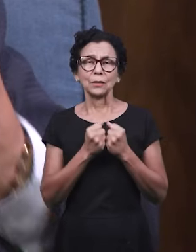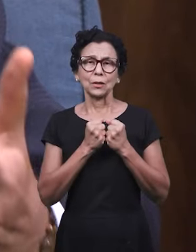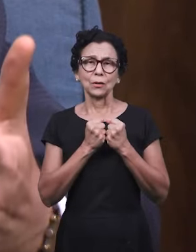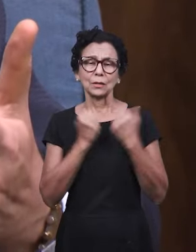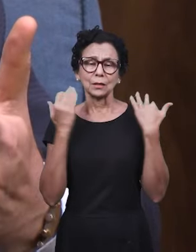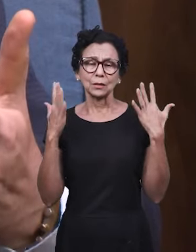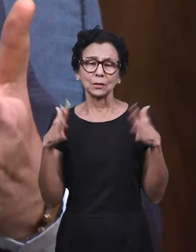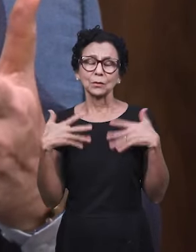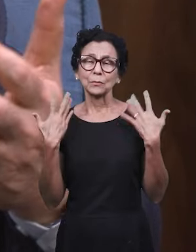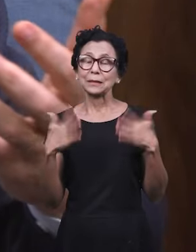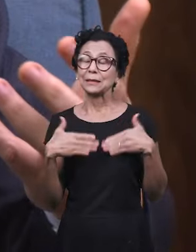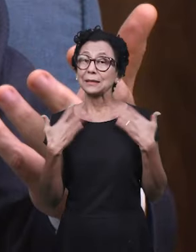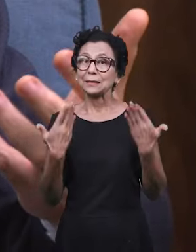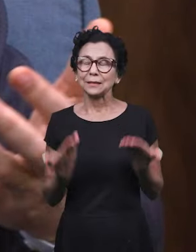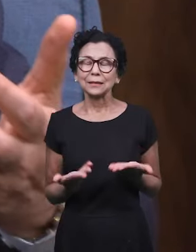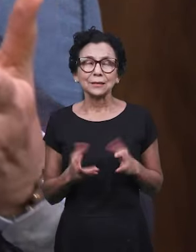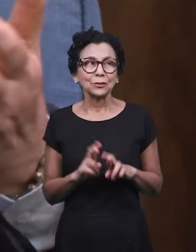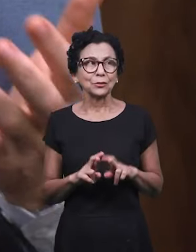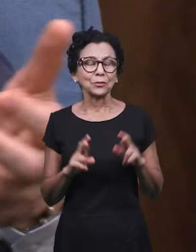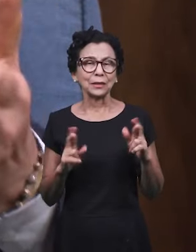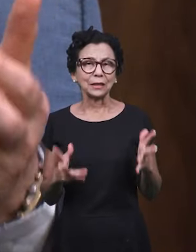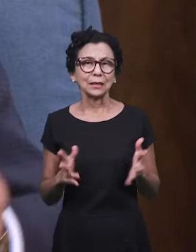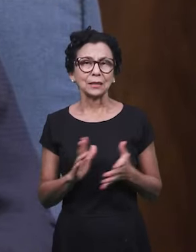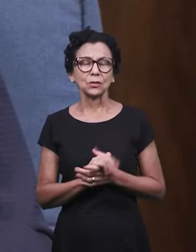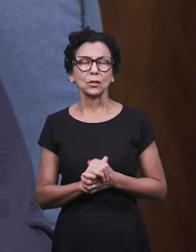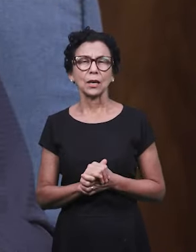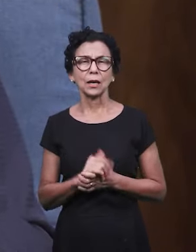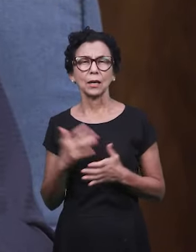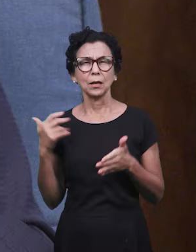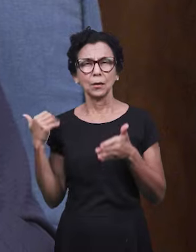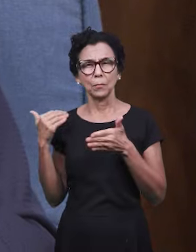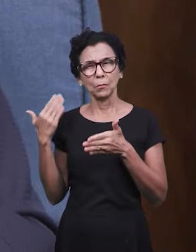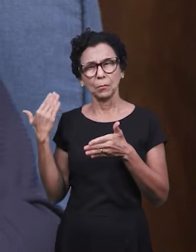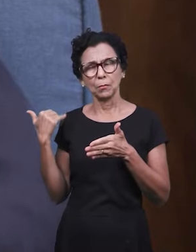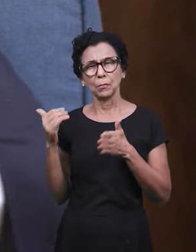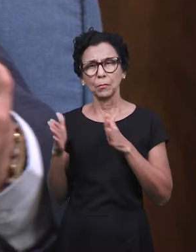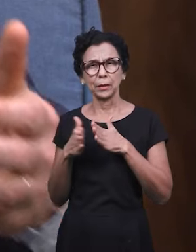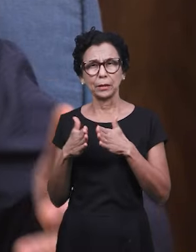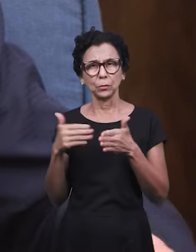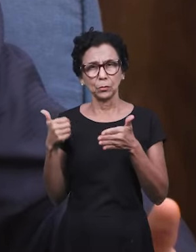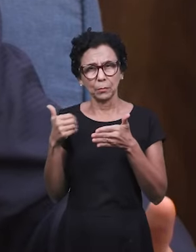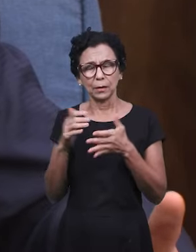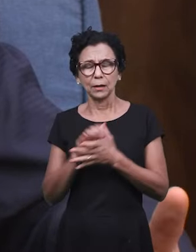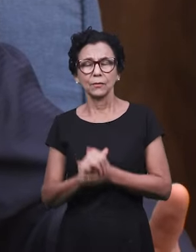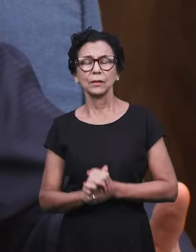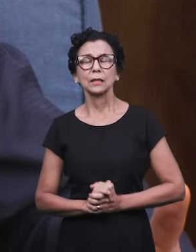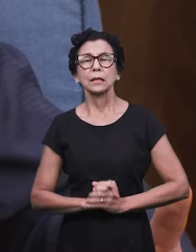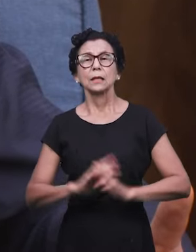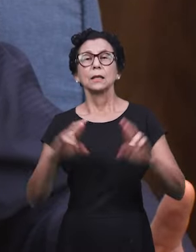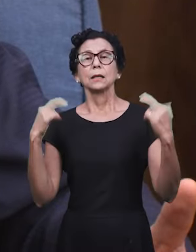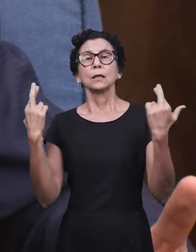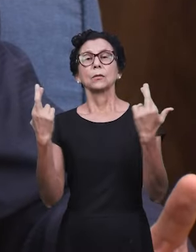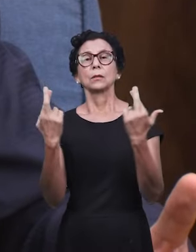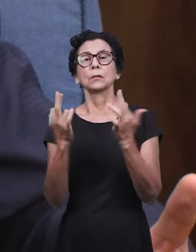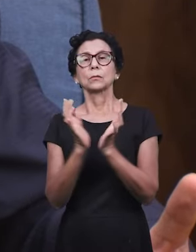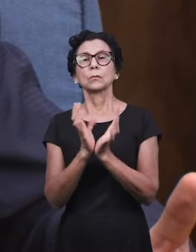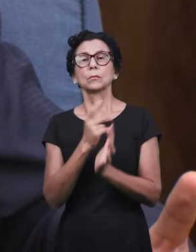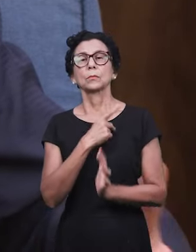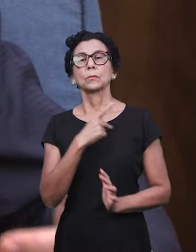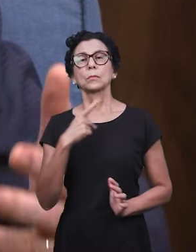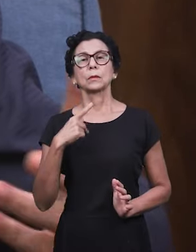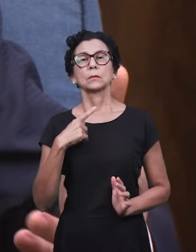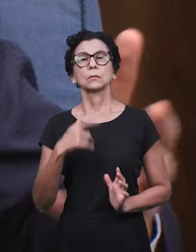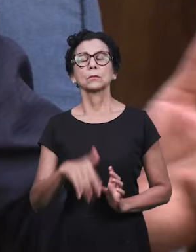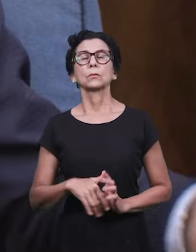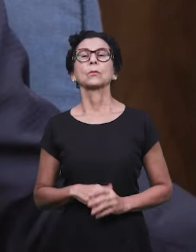tão gloriosa. Nós estávamos numa reunião recentemente com alguns pastores e falávamos sobre isso. Há